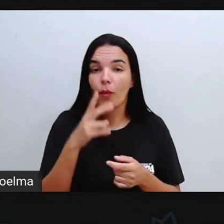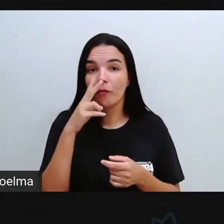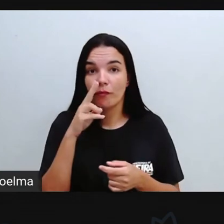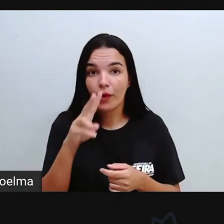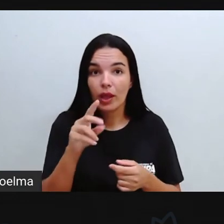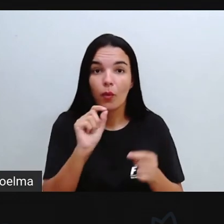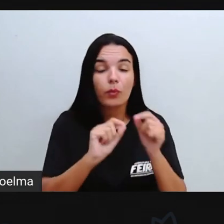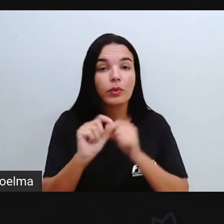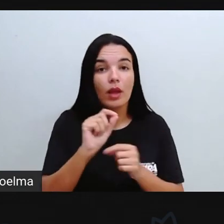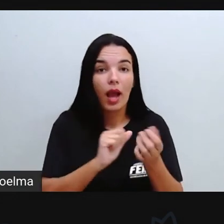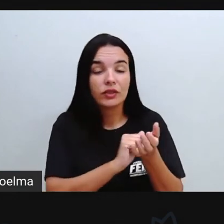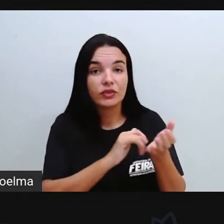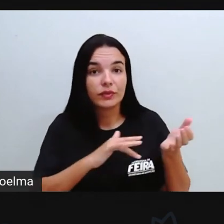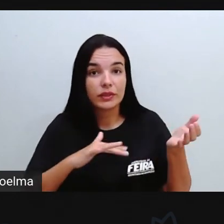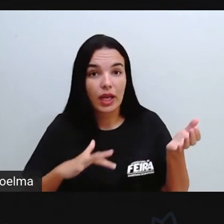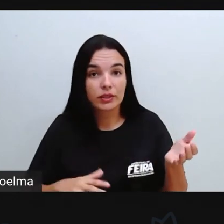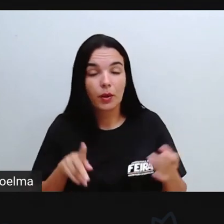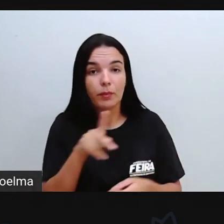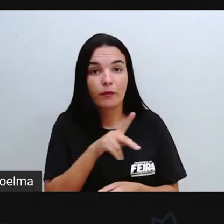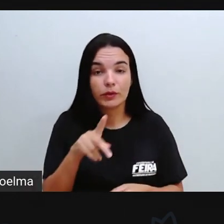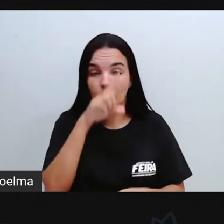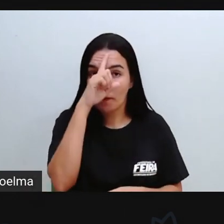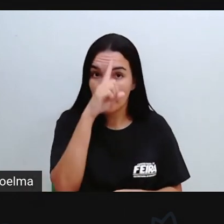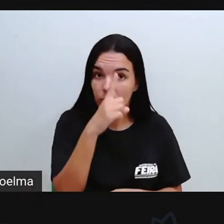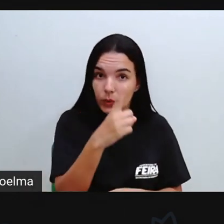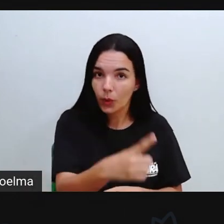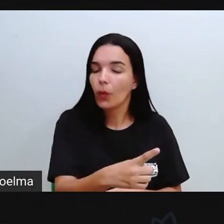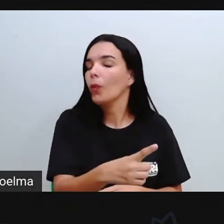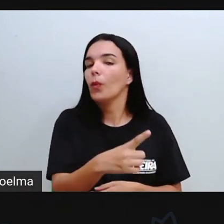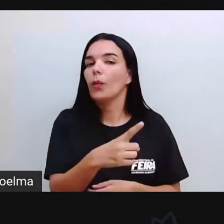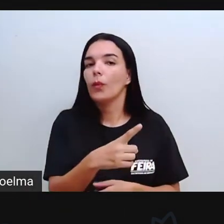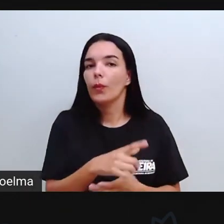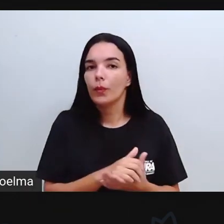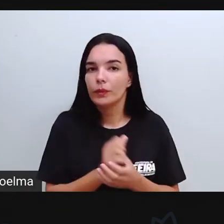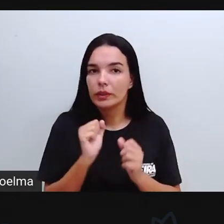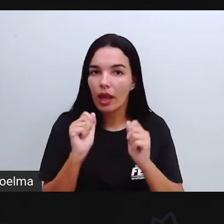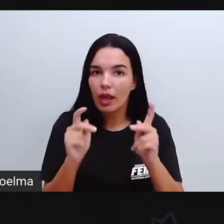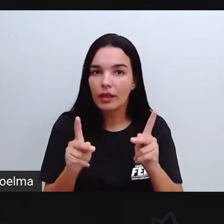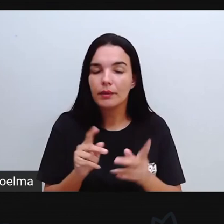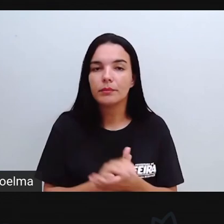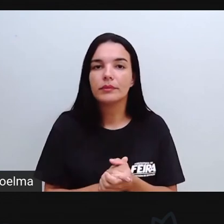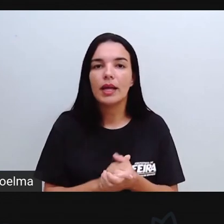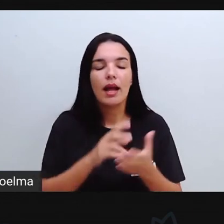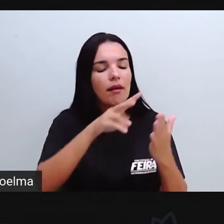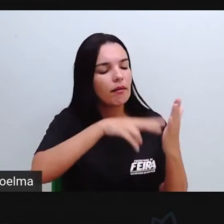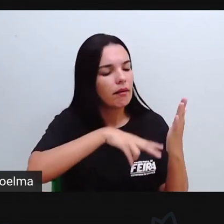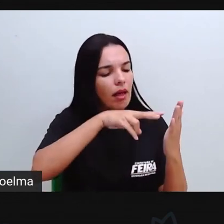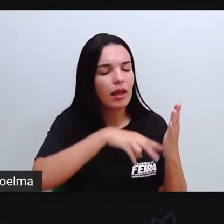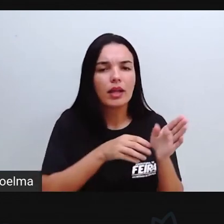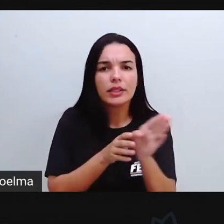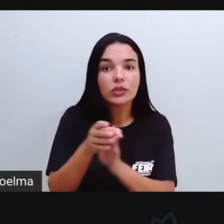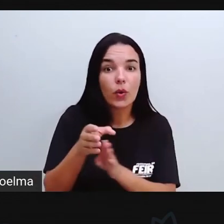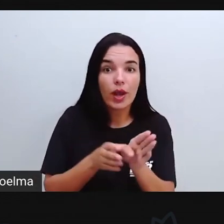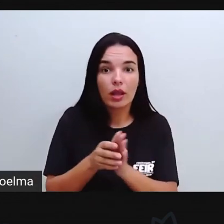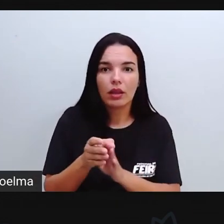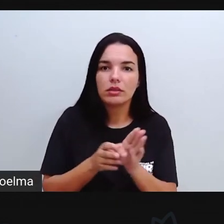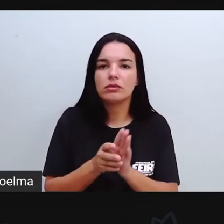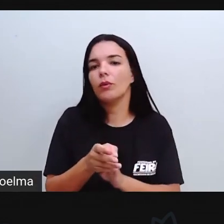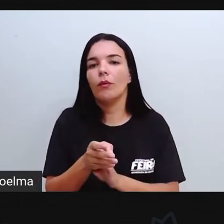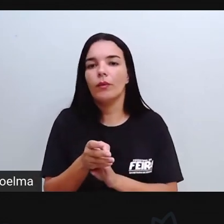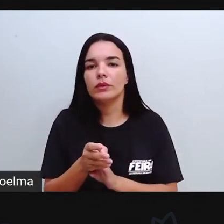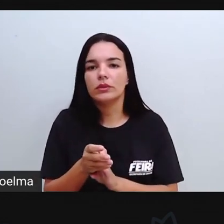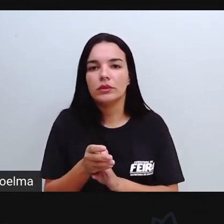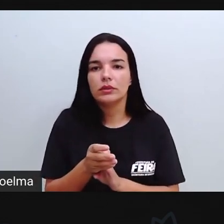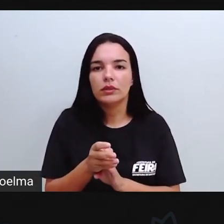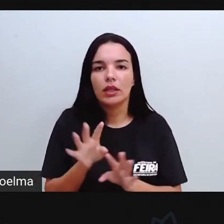atividades aí que foram deixadas pelo seu professor, pela sua professora. Leia lá a parte de orientações, né? Que